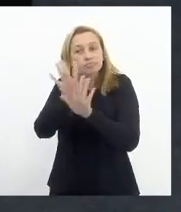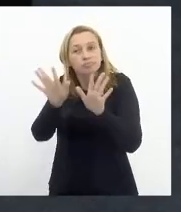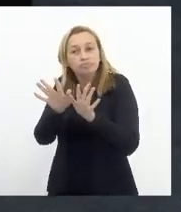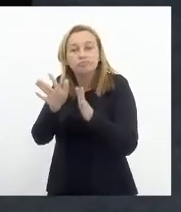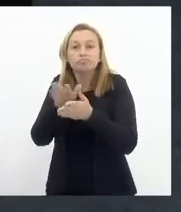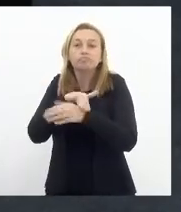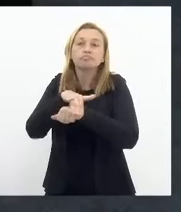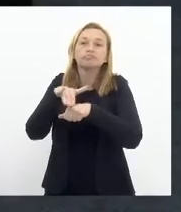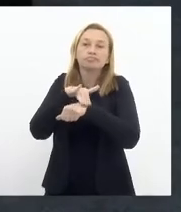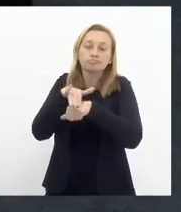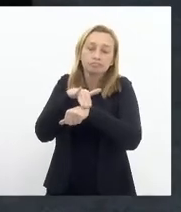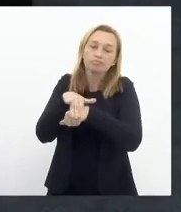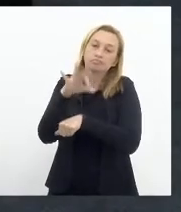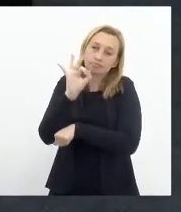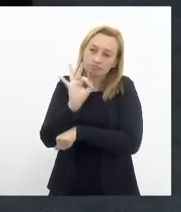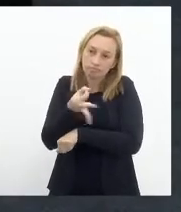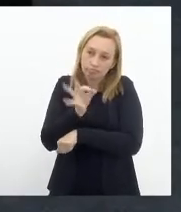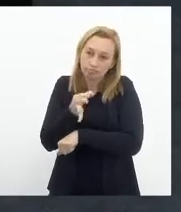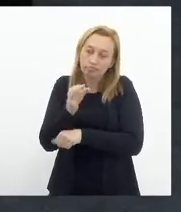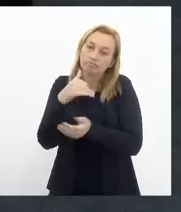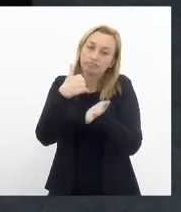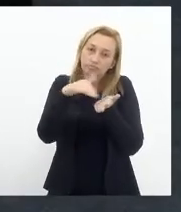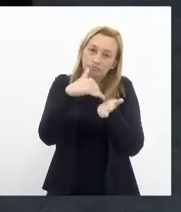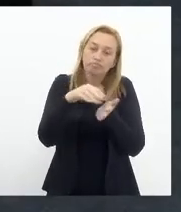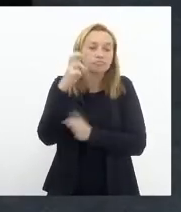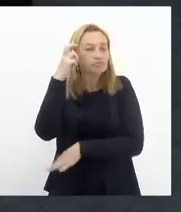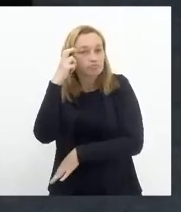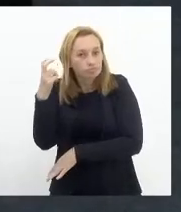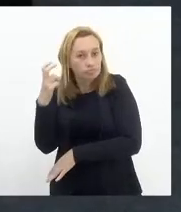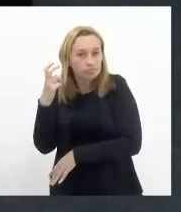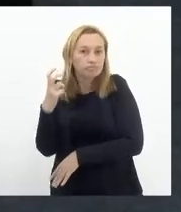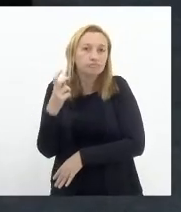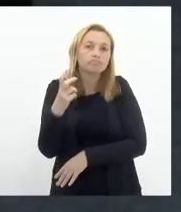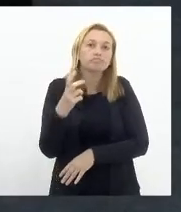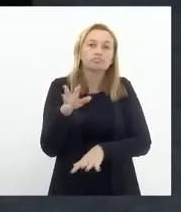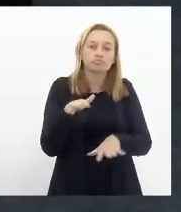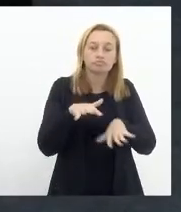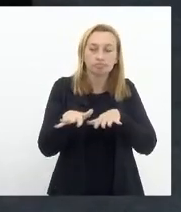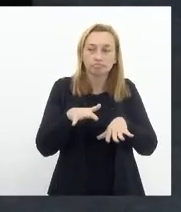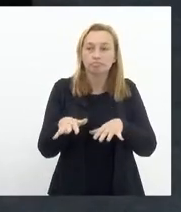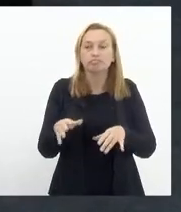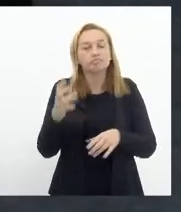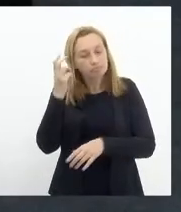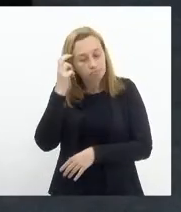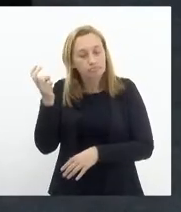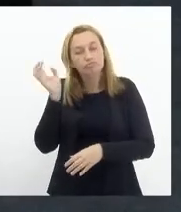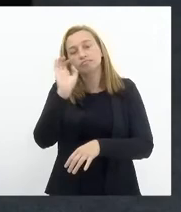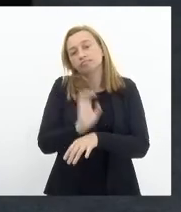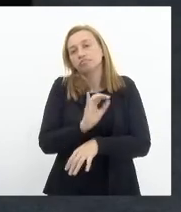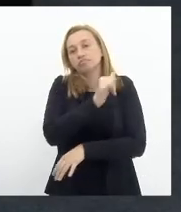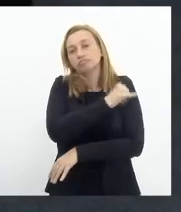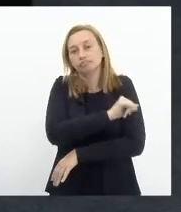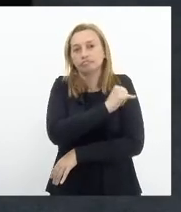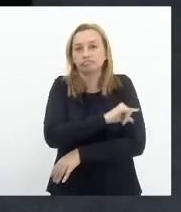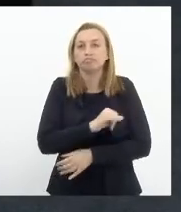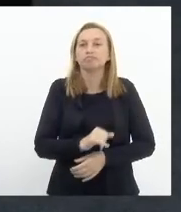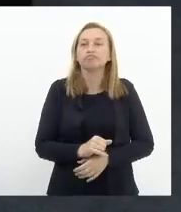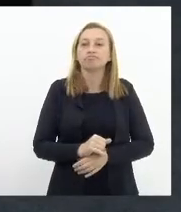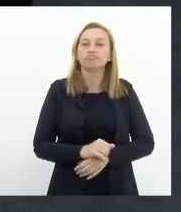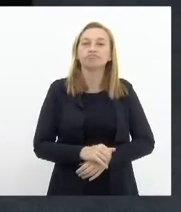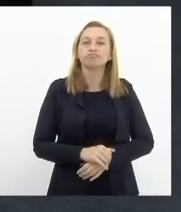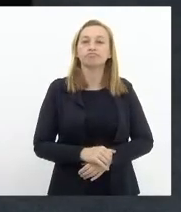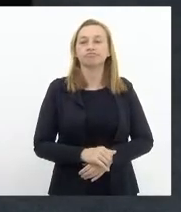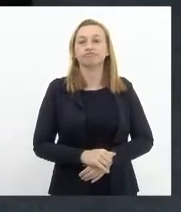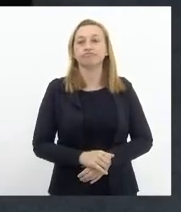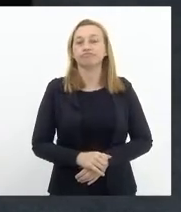conversa permanente com a secretária de cultura e os movimentos culturais do estado do Rio de Janeiro que padece